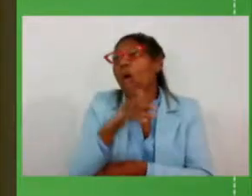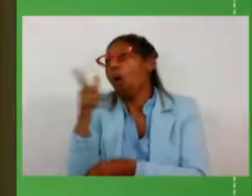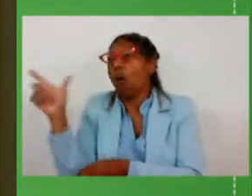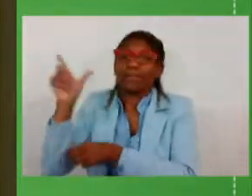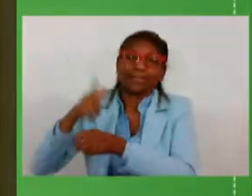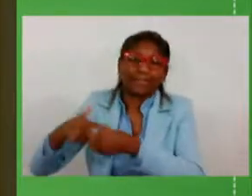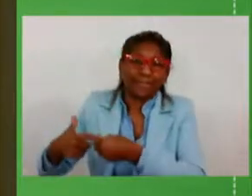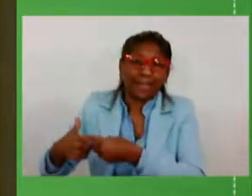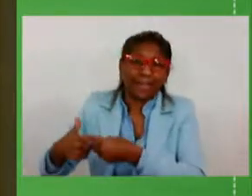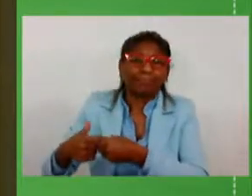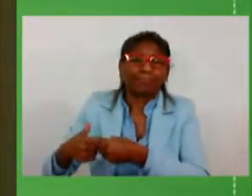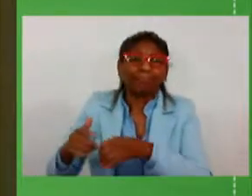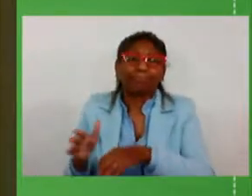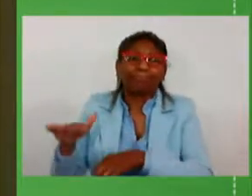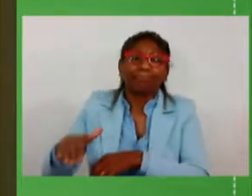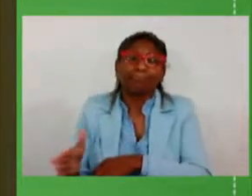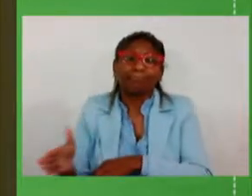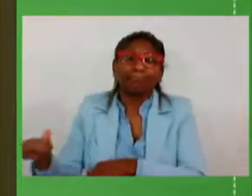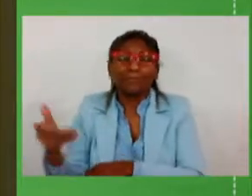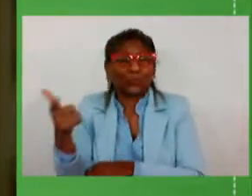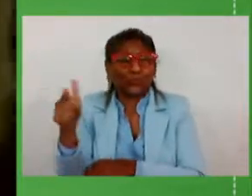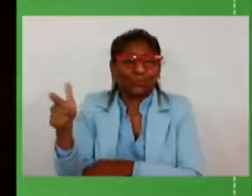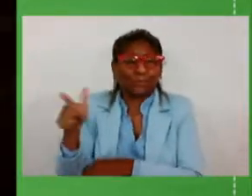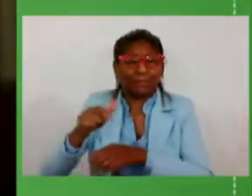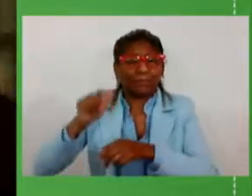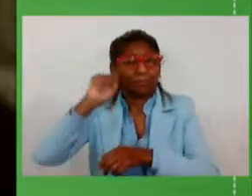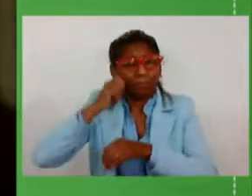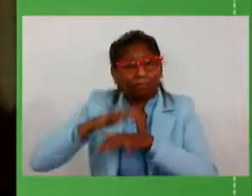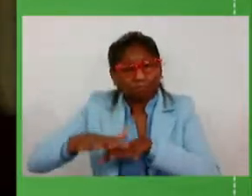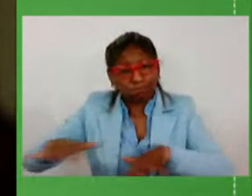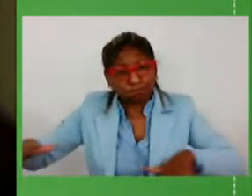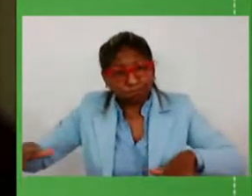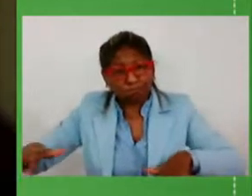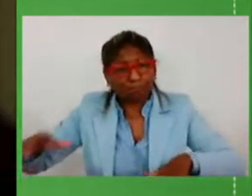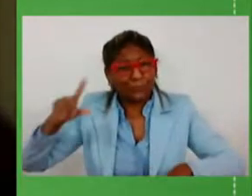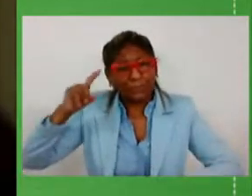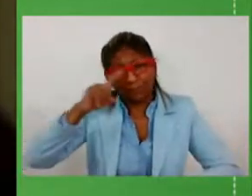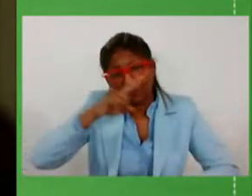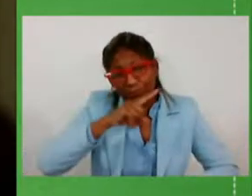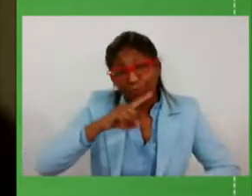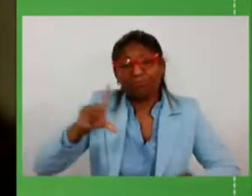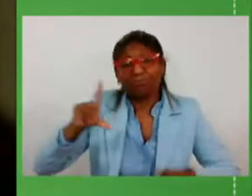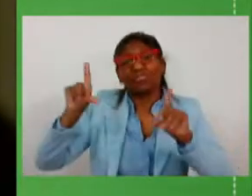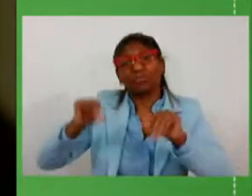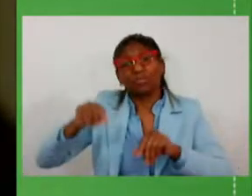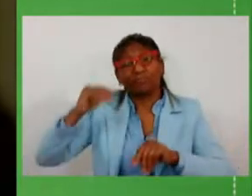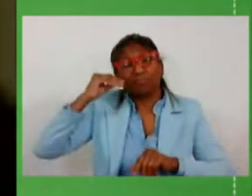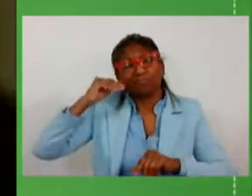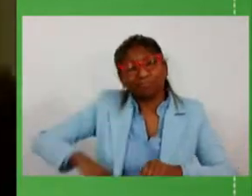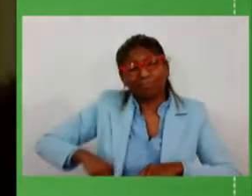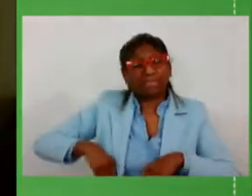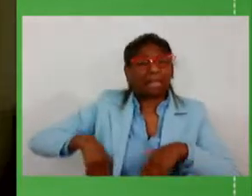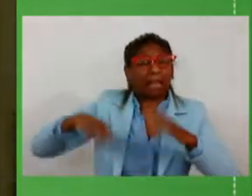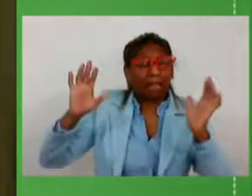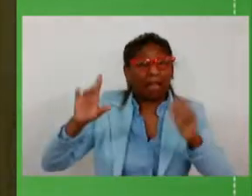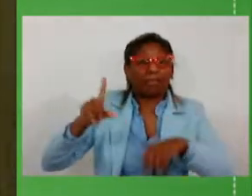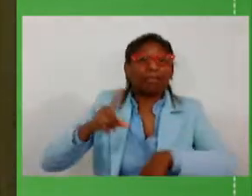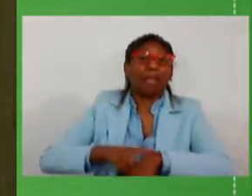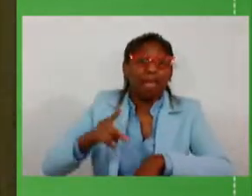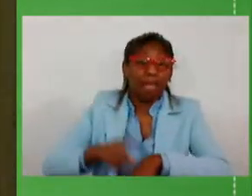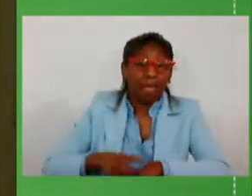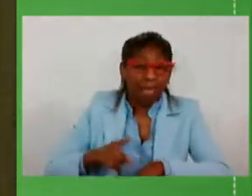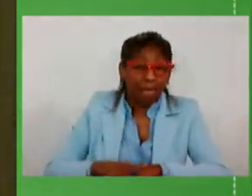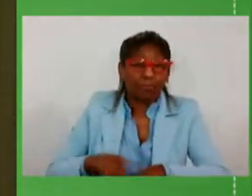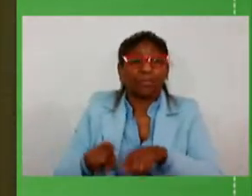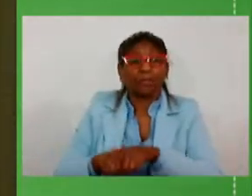pavimentação dificulta esse acesso faz diminuir a possibilidade do tempo do deslocamento